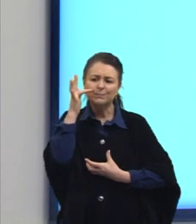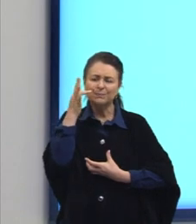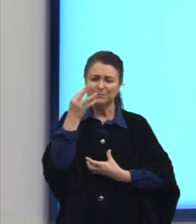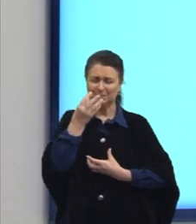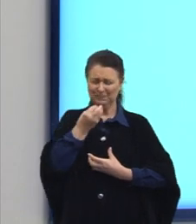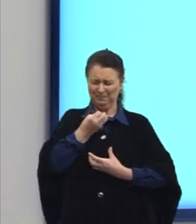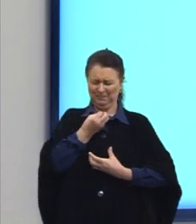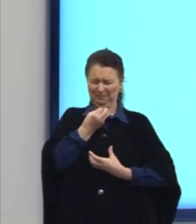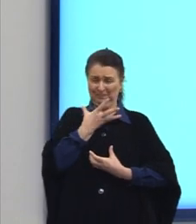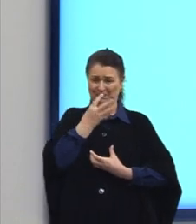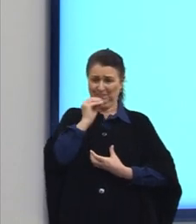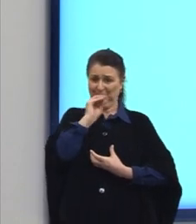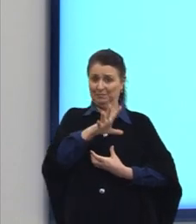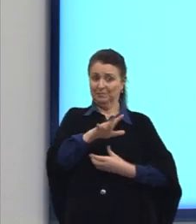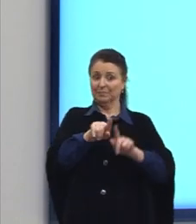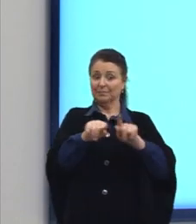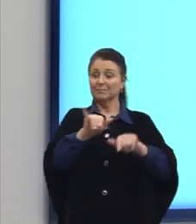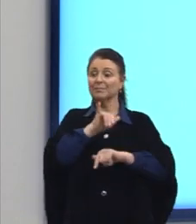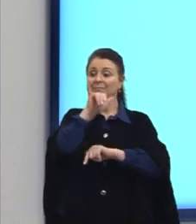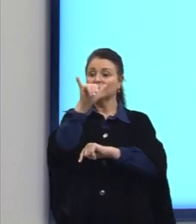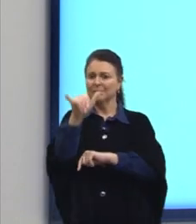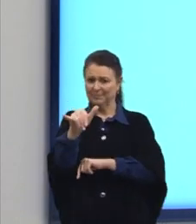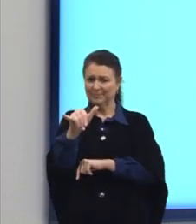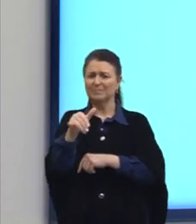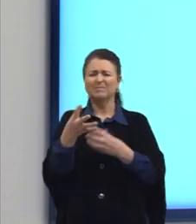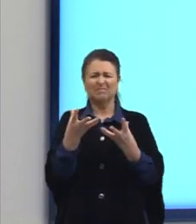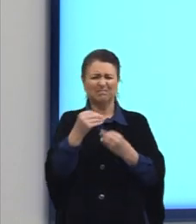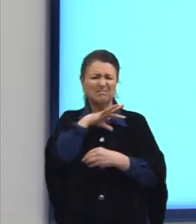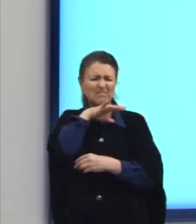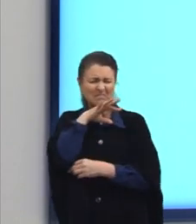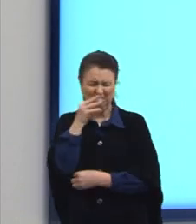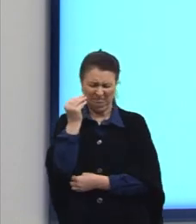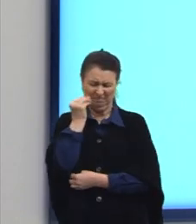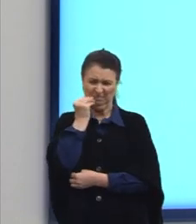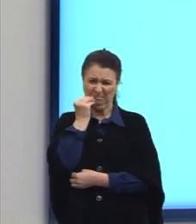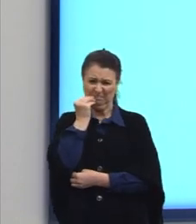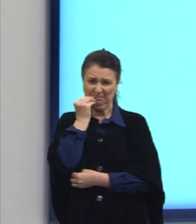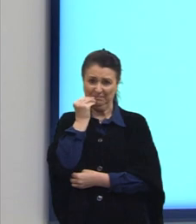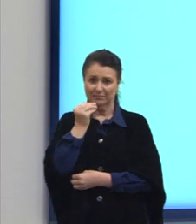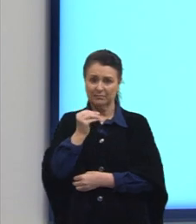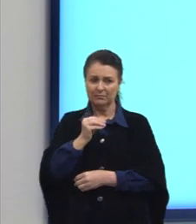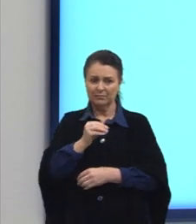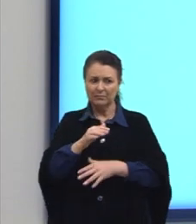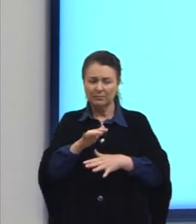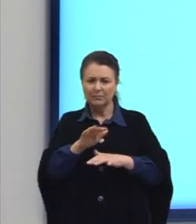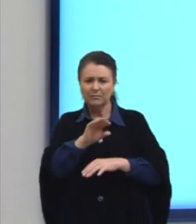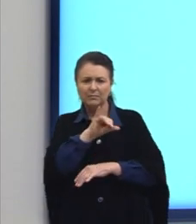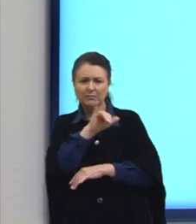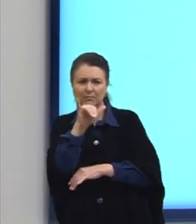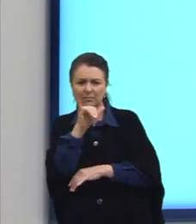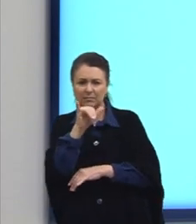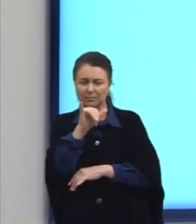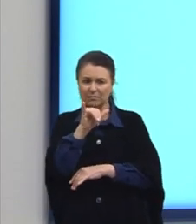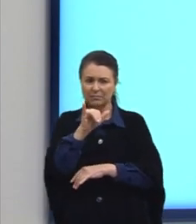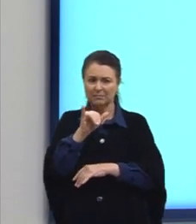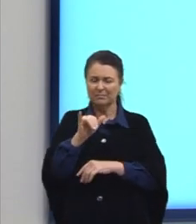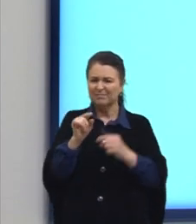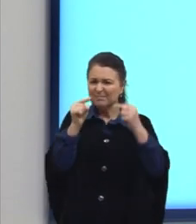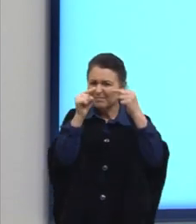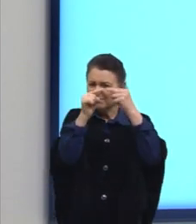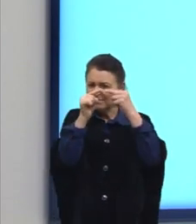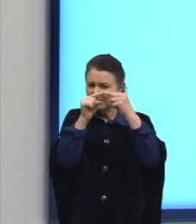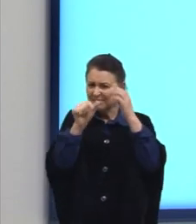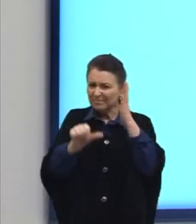Mas avisar aos outros quanto é amargo. Será que avisar é inconciliável com a